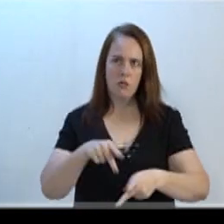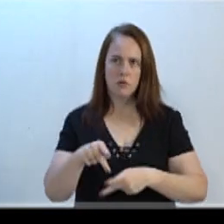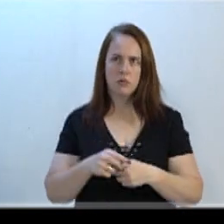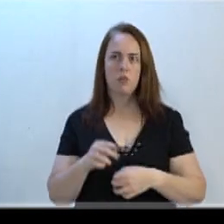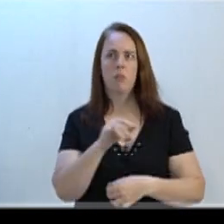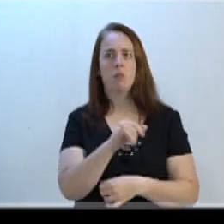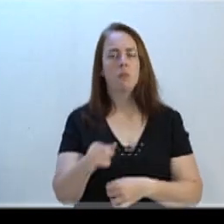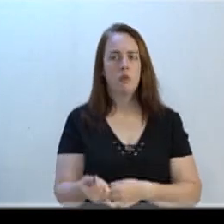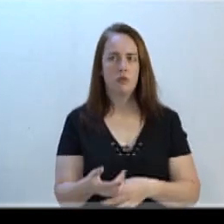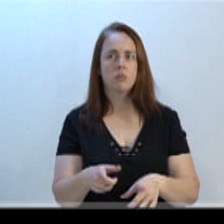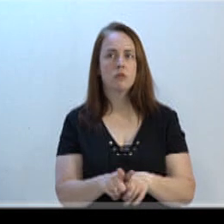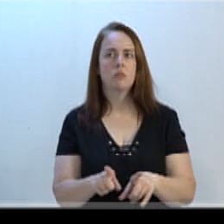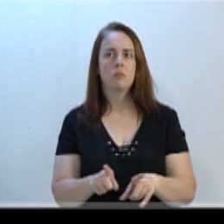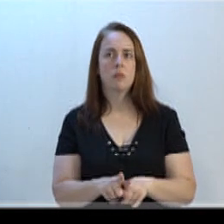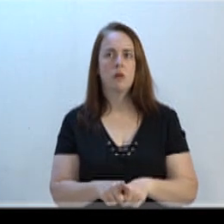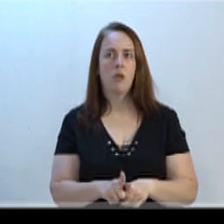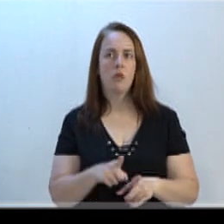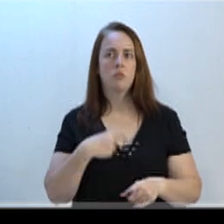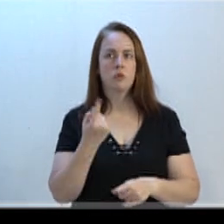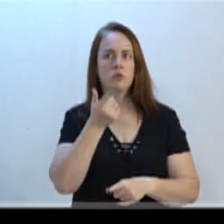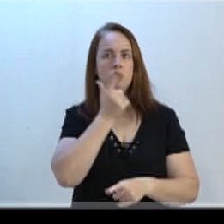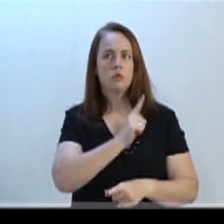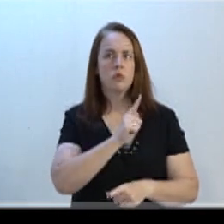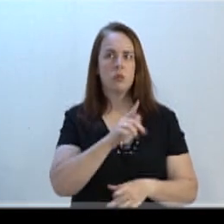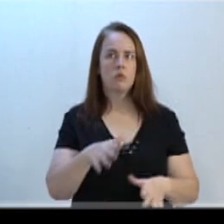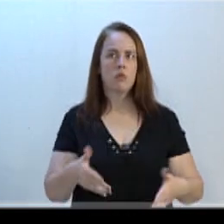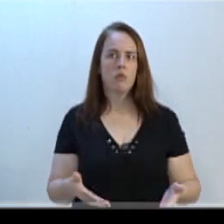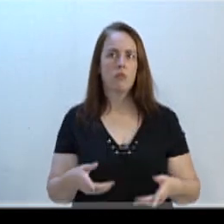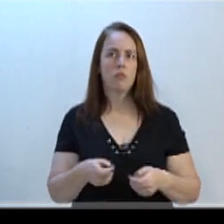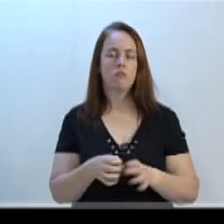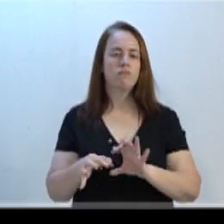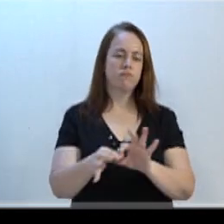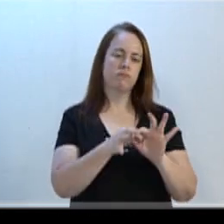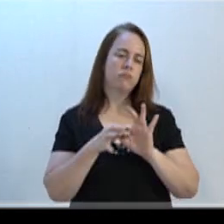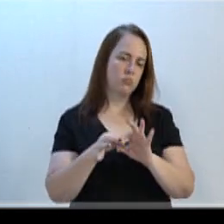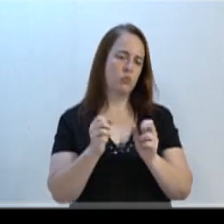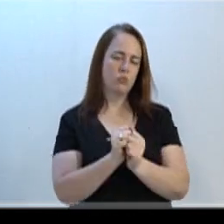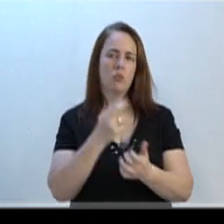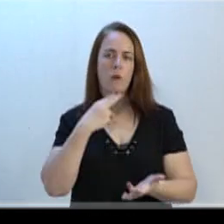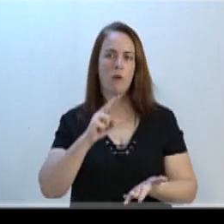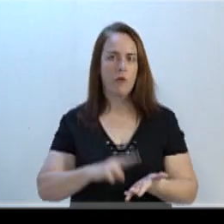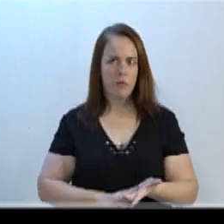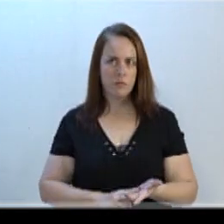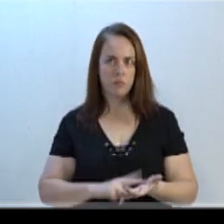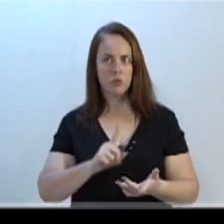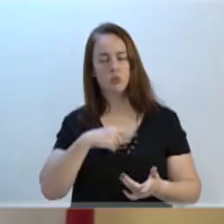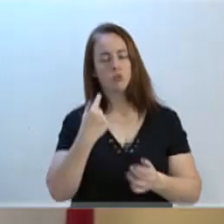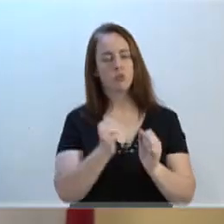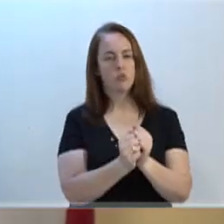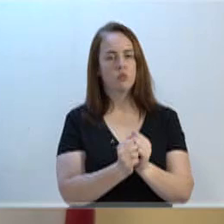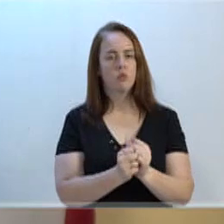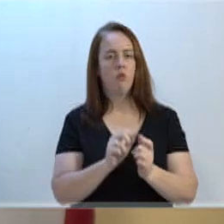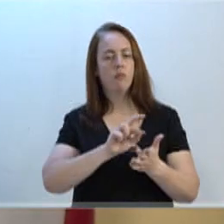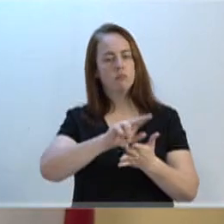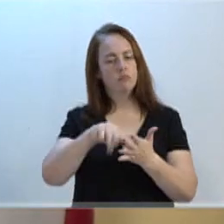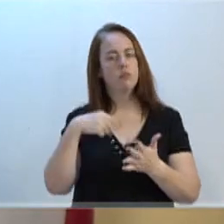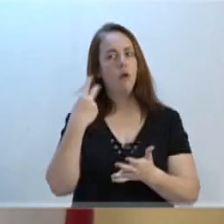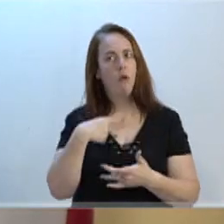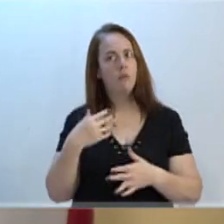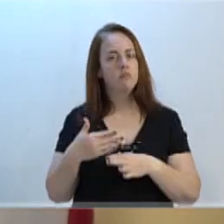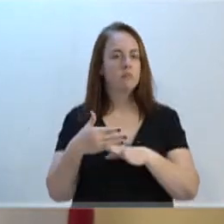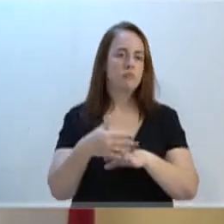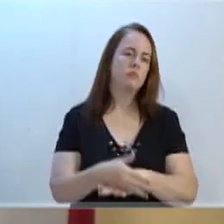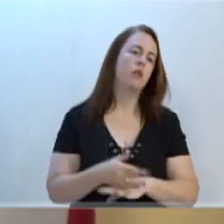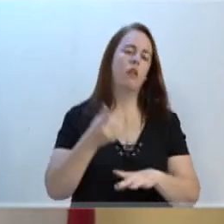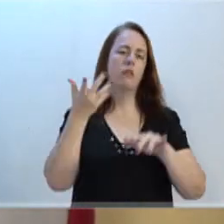na oportunidade, inclusive, nós conseguimos então fazer o convênio com os Correios, nós que juntamente com outros vereadores estivemos lá em